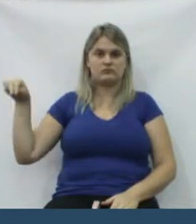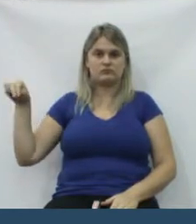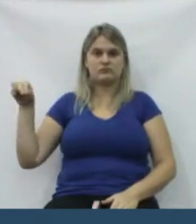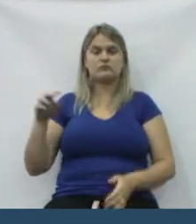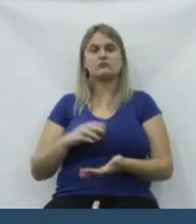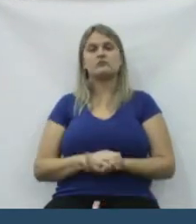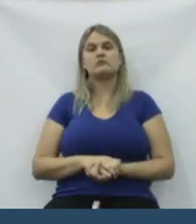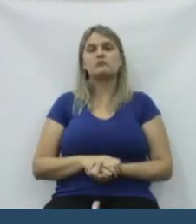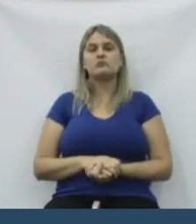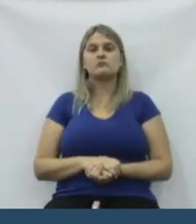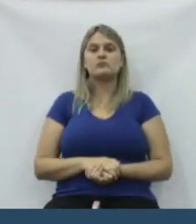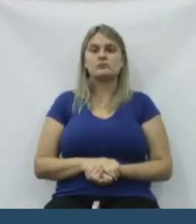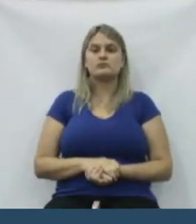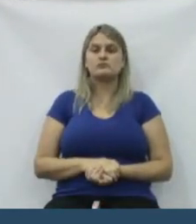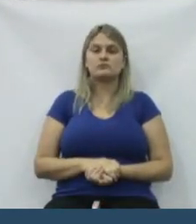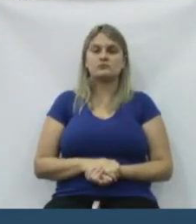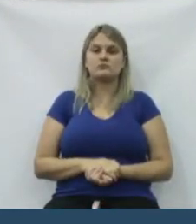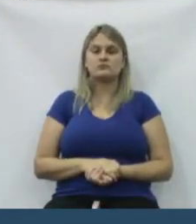deputado do Simbaque.